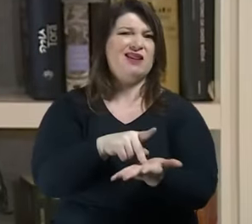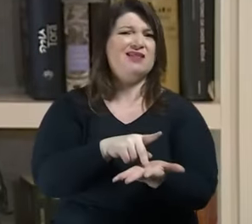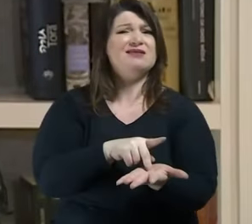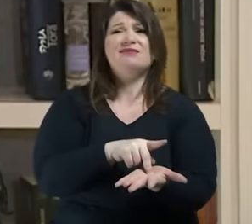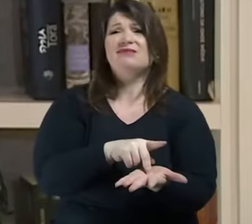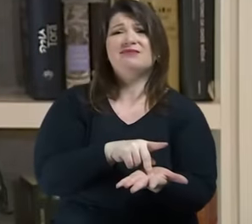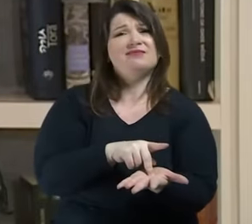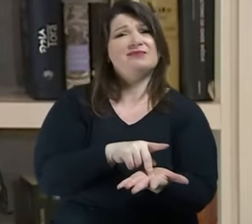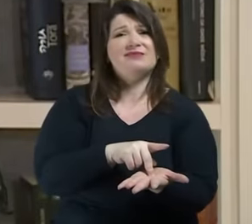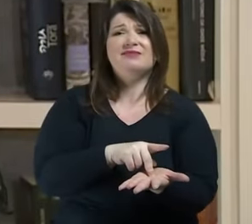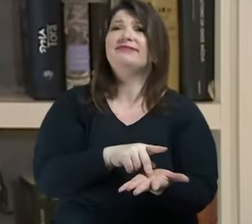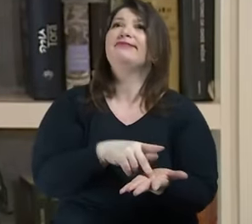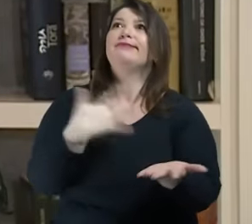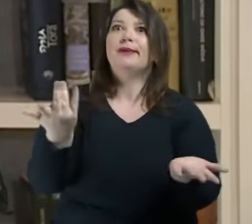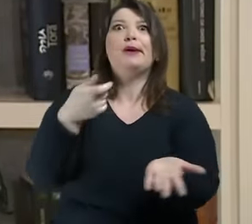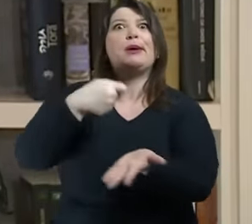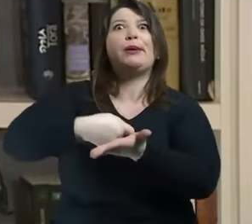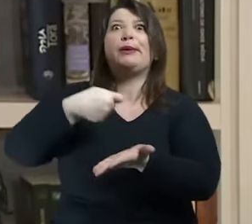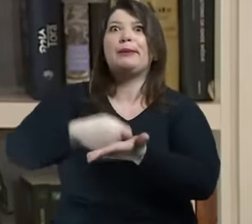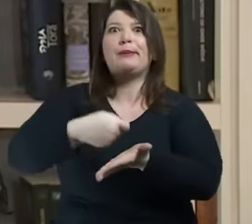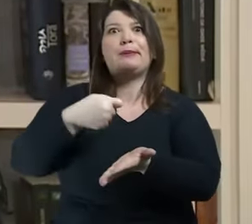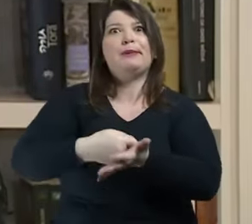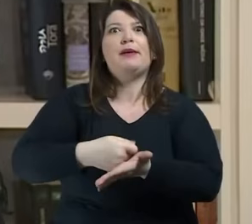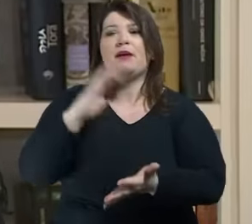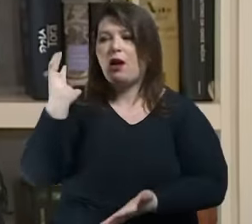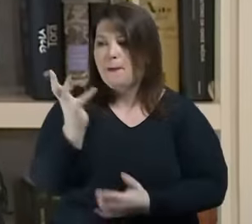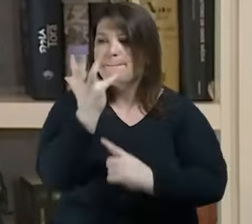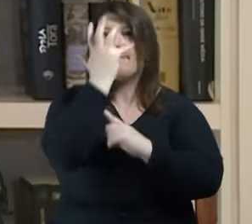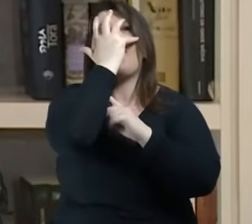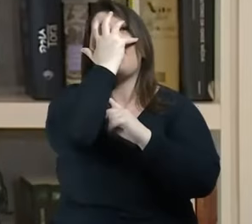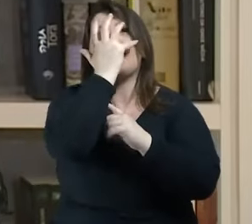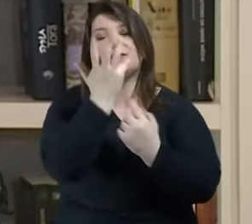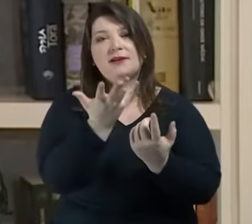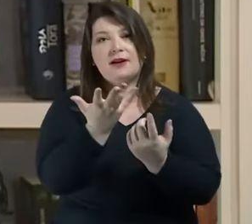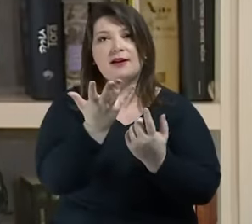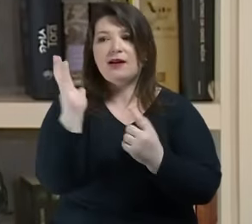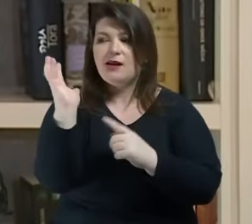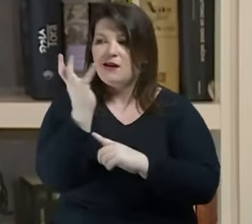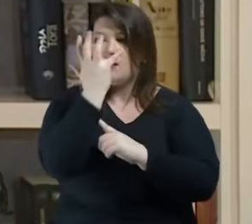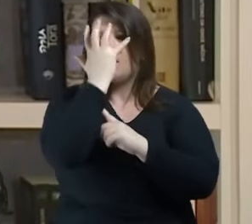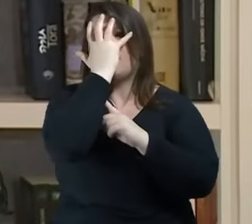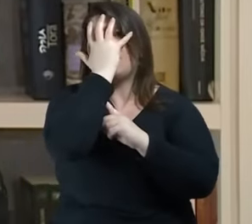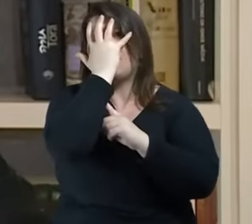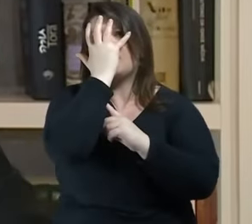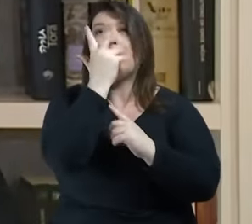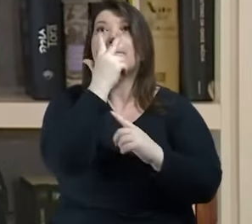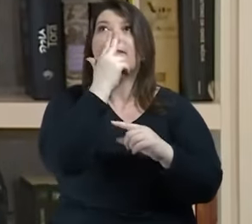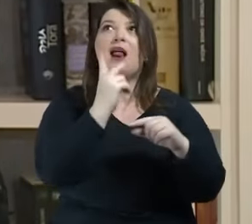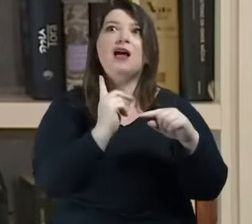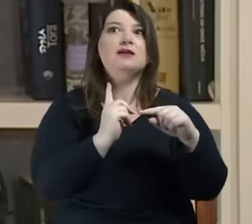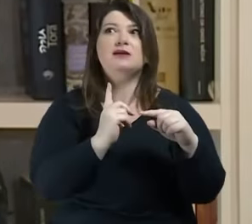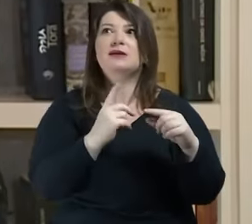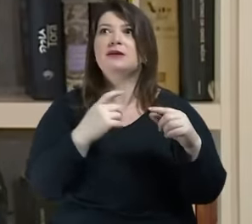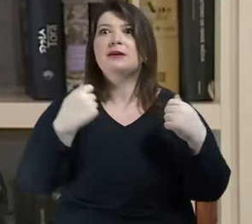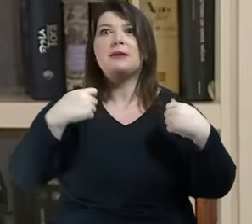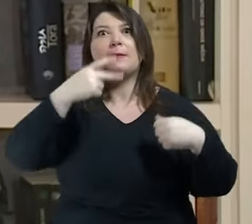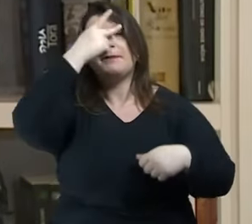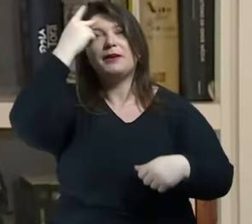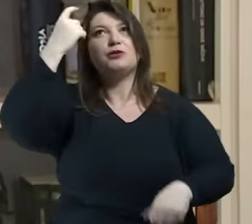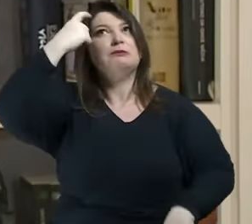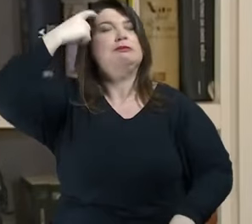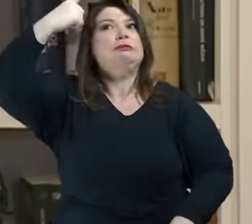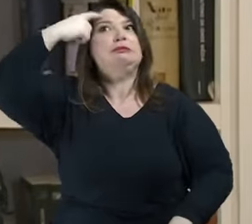o Han vai analisar muito uma máscara que toca no excesso de positividade essa talvez seja a máscara mais